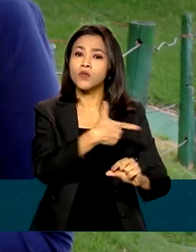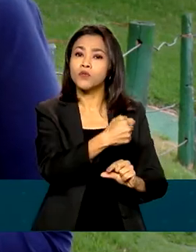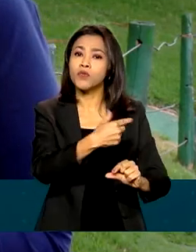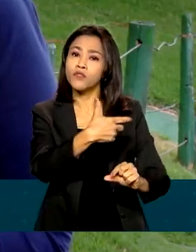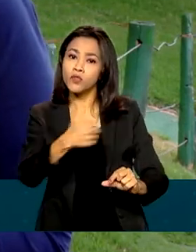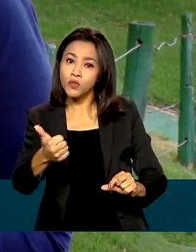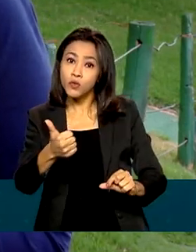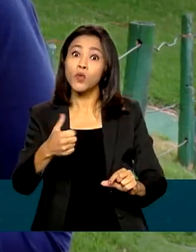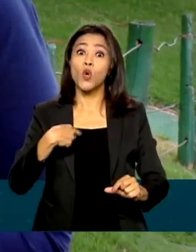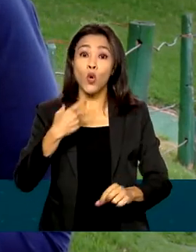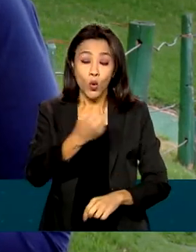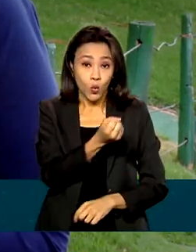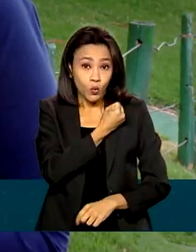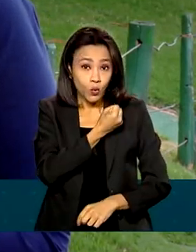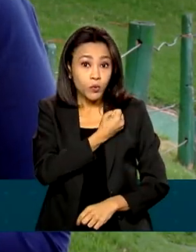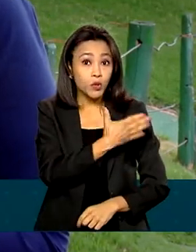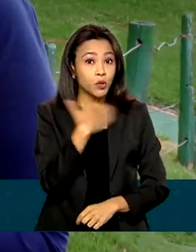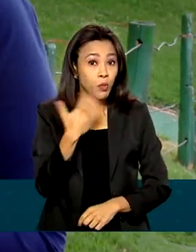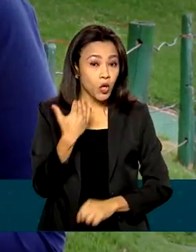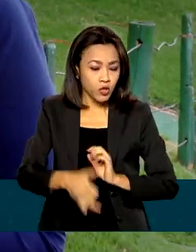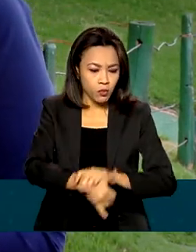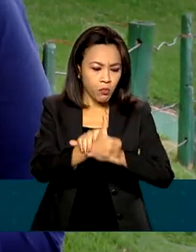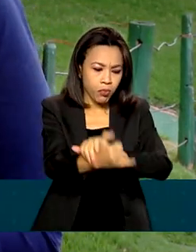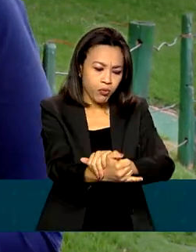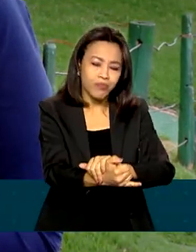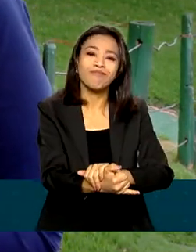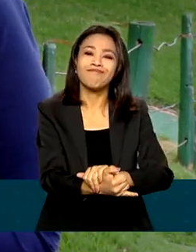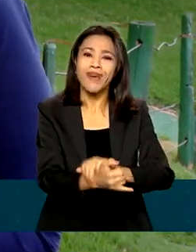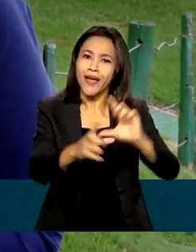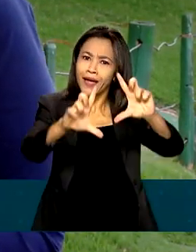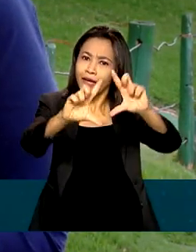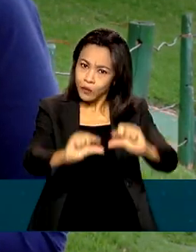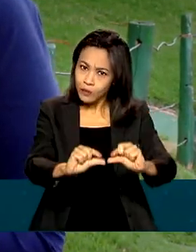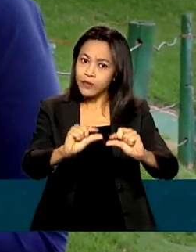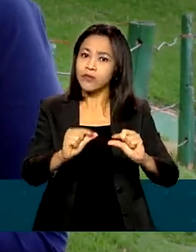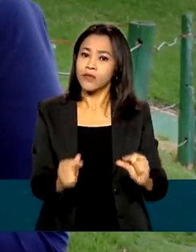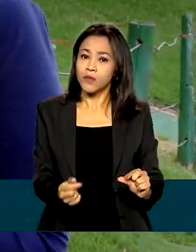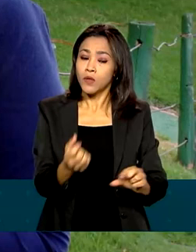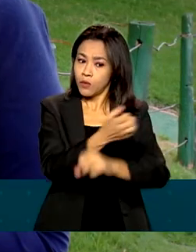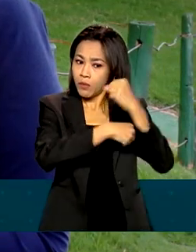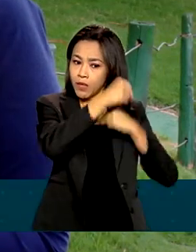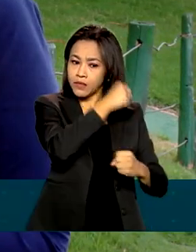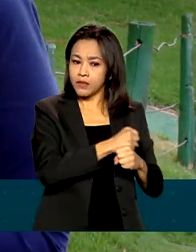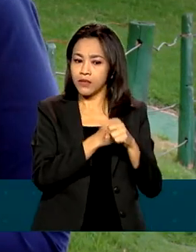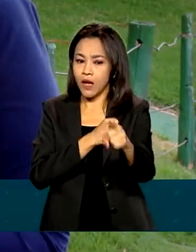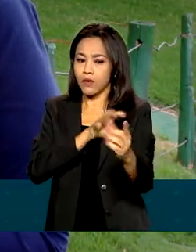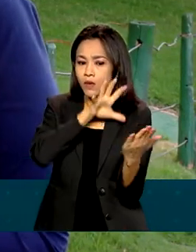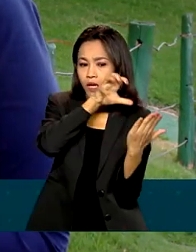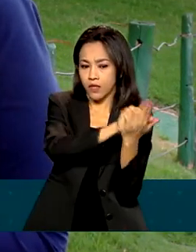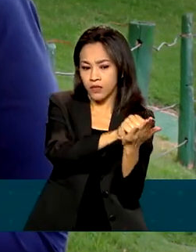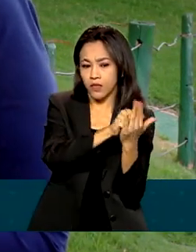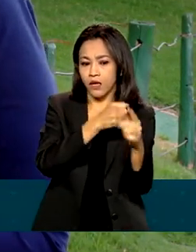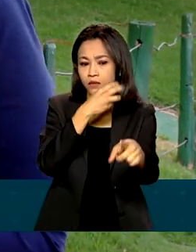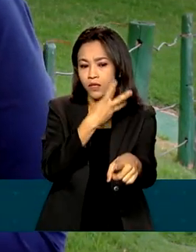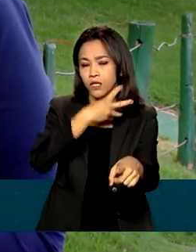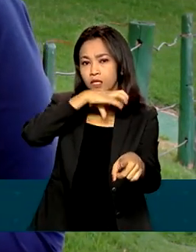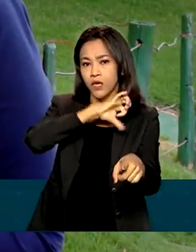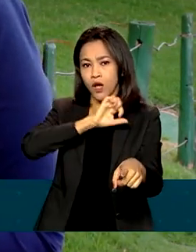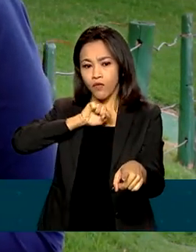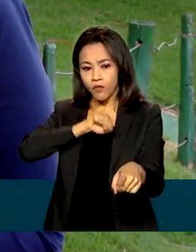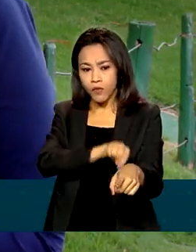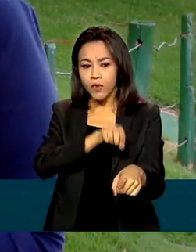mortes por homicídio doloso, ou seja, quando há intenção de matar. No ano passado, foram registrados 39